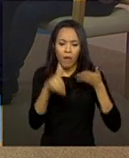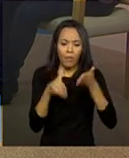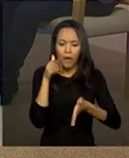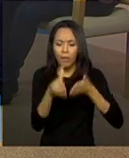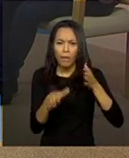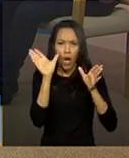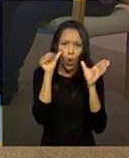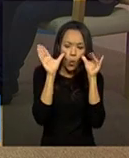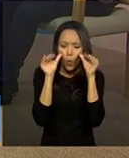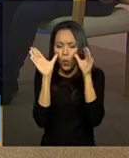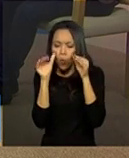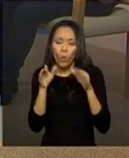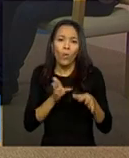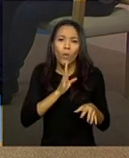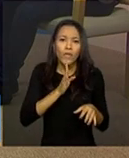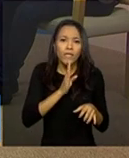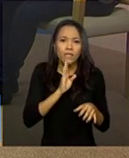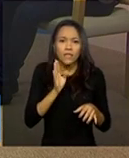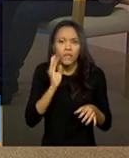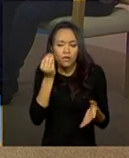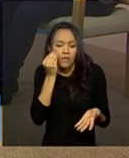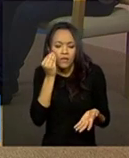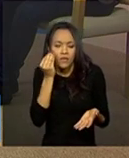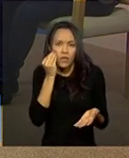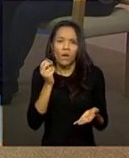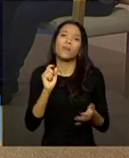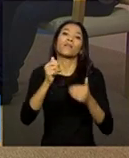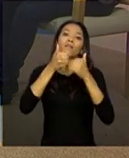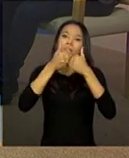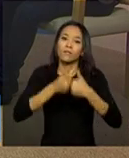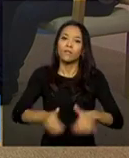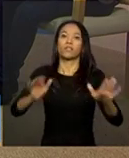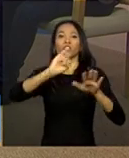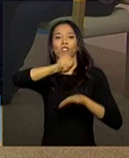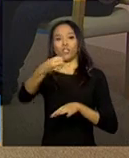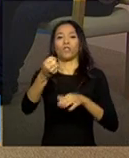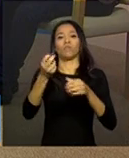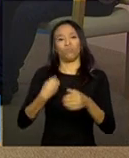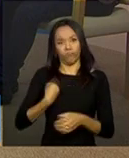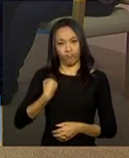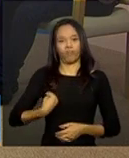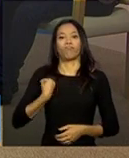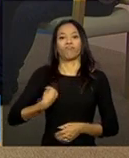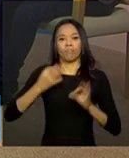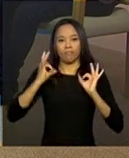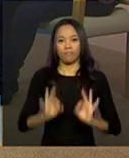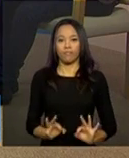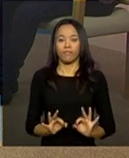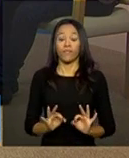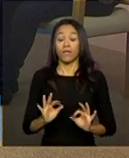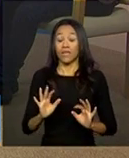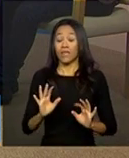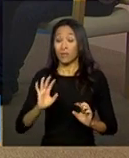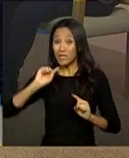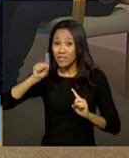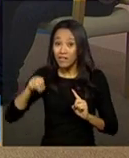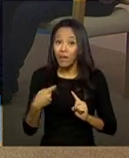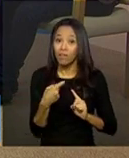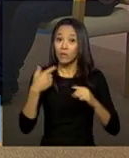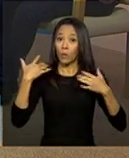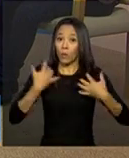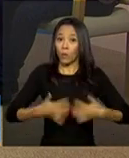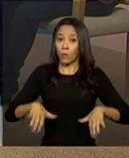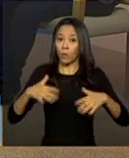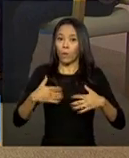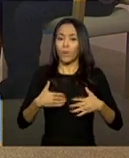e que, a partir de janeiro, a gente utilize para valer. E o grande desafio, eu acho que é fazer com que